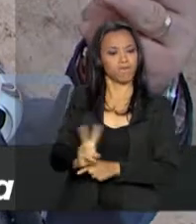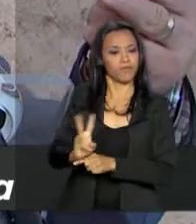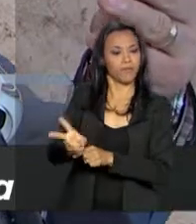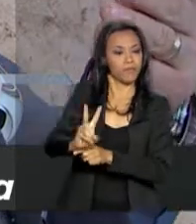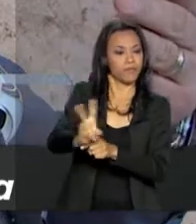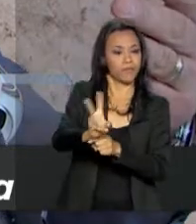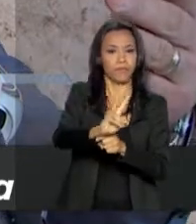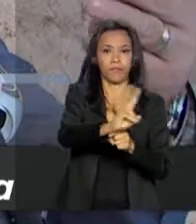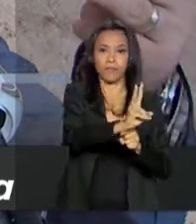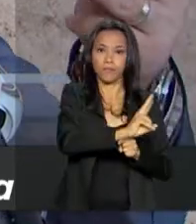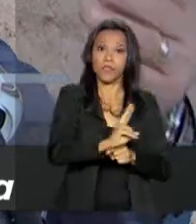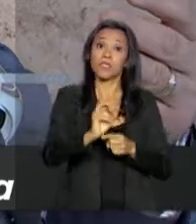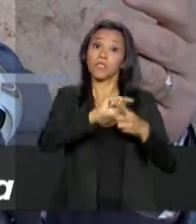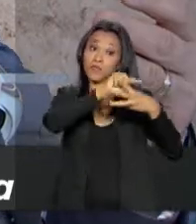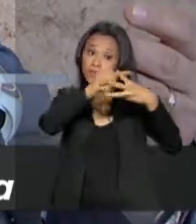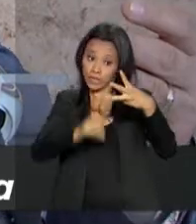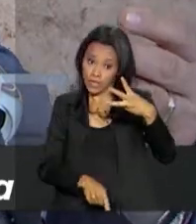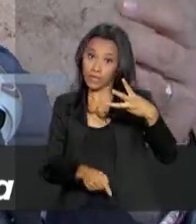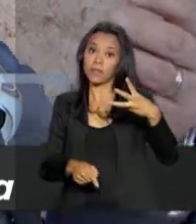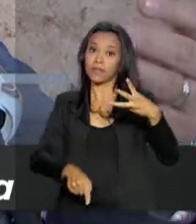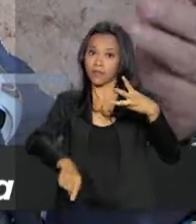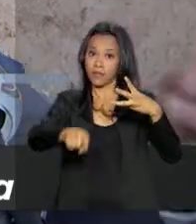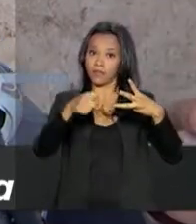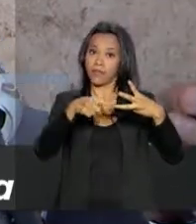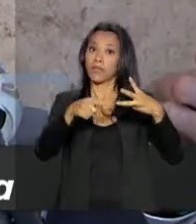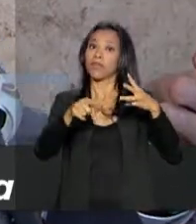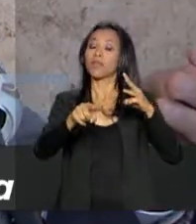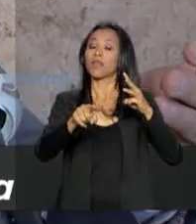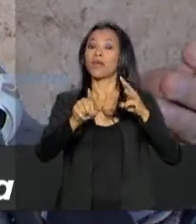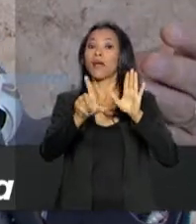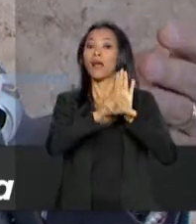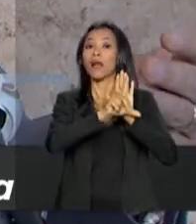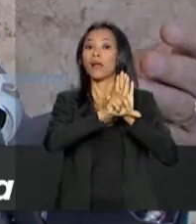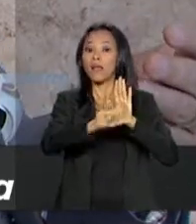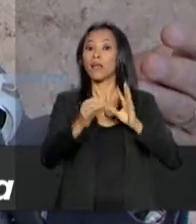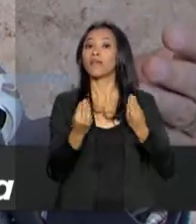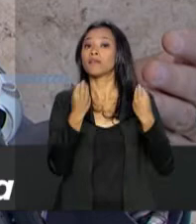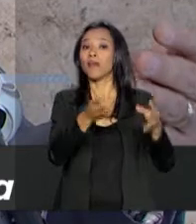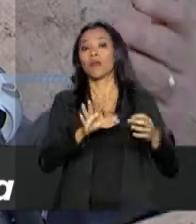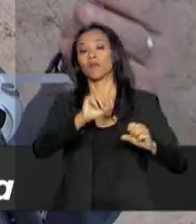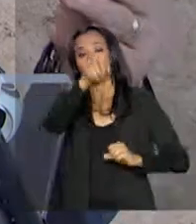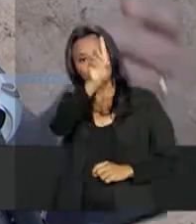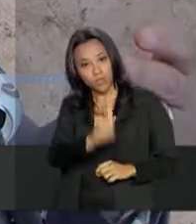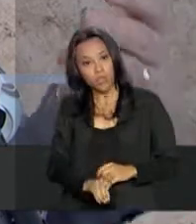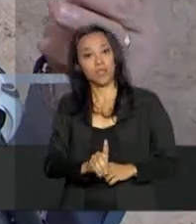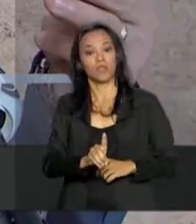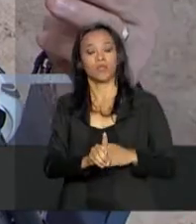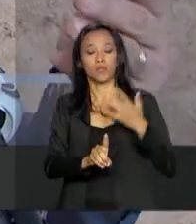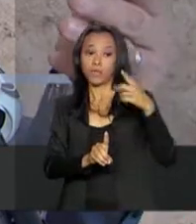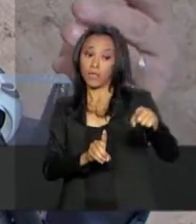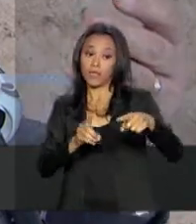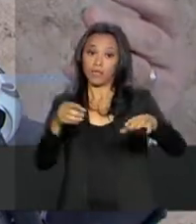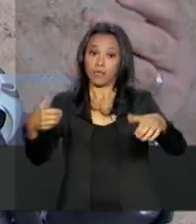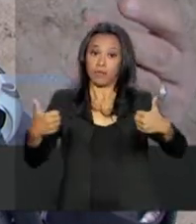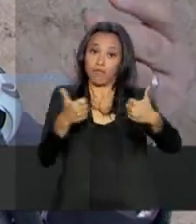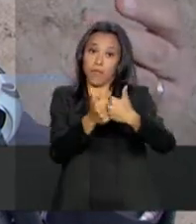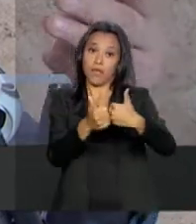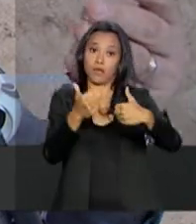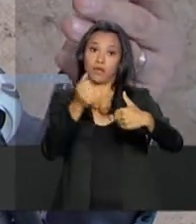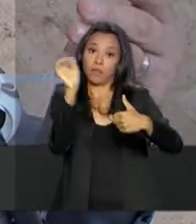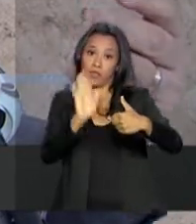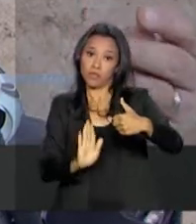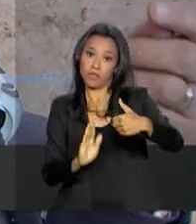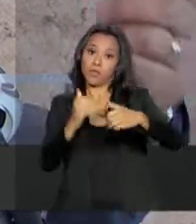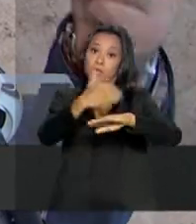três ações que a lei concede de ofício às Forças Armadas na faixa de fronteira, no trato do que a lei chama de crimes